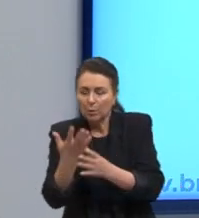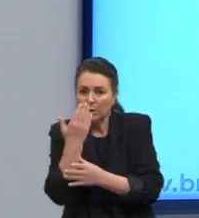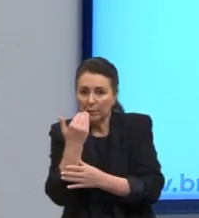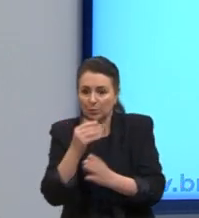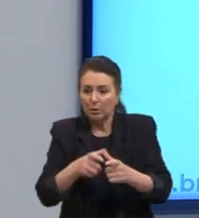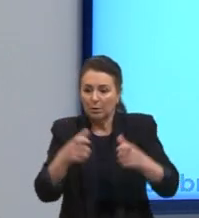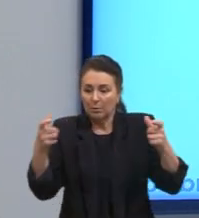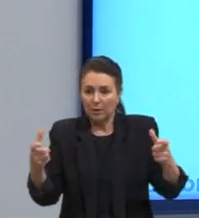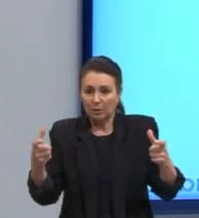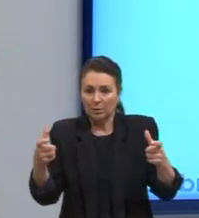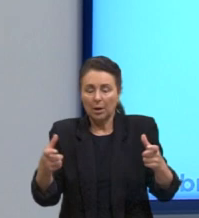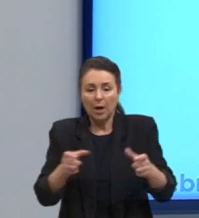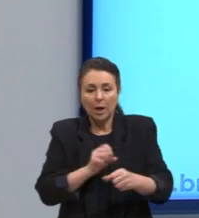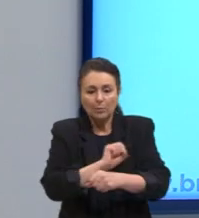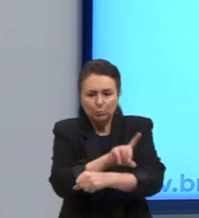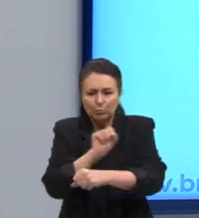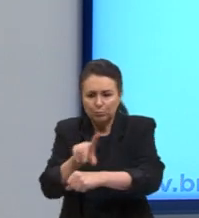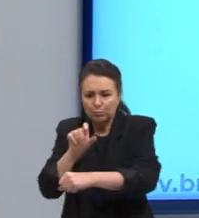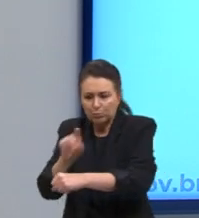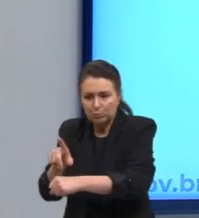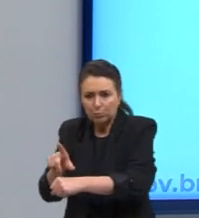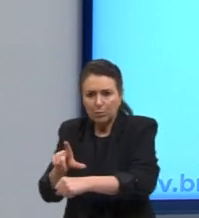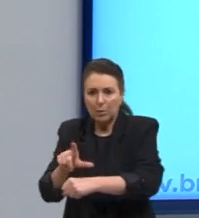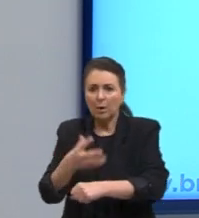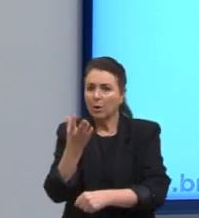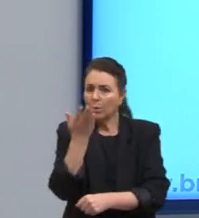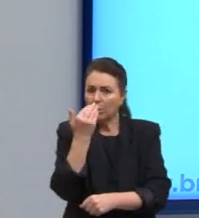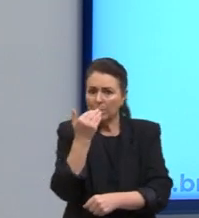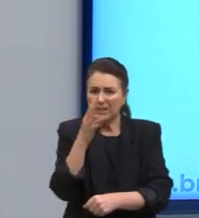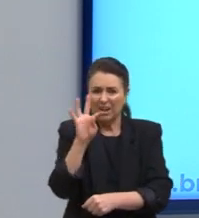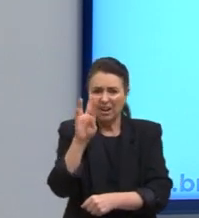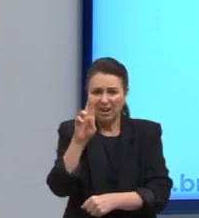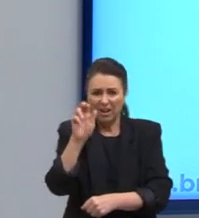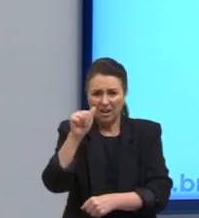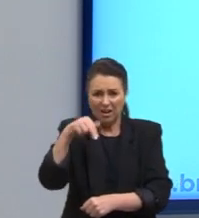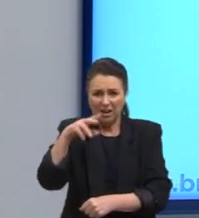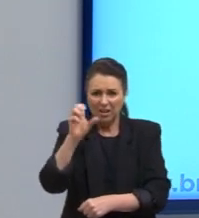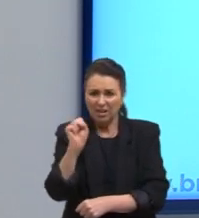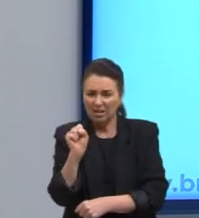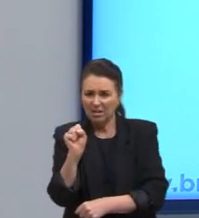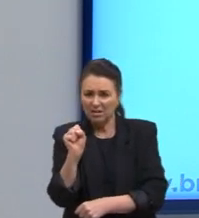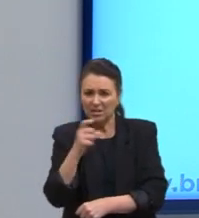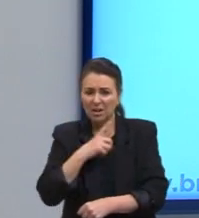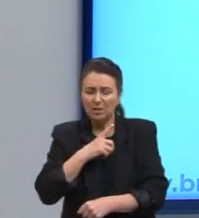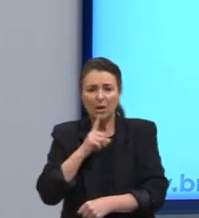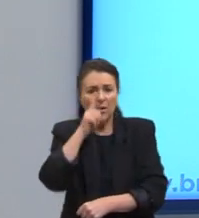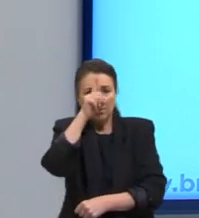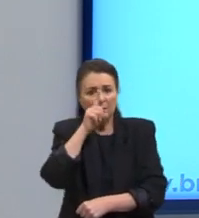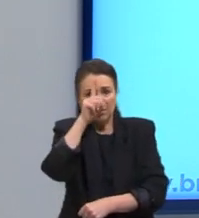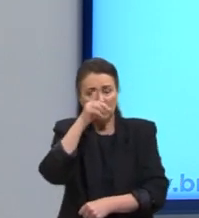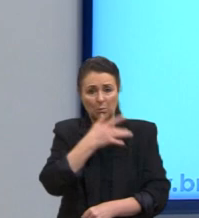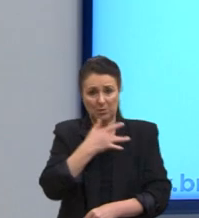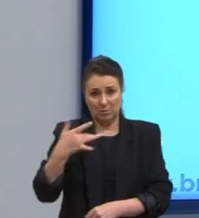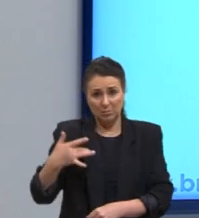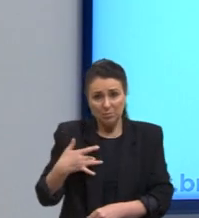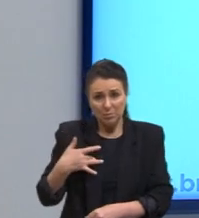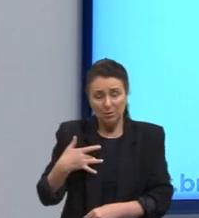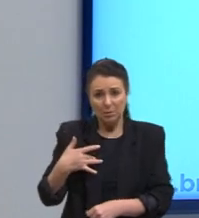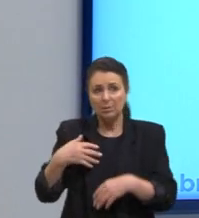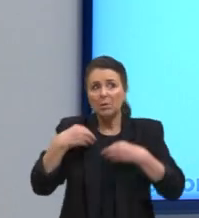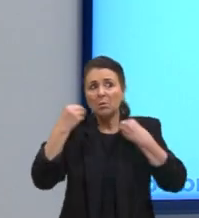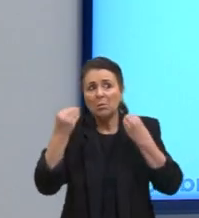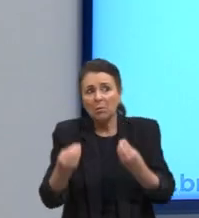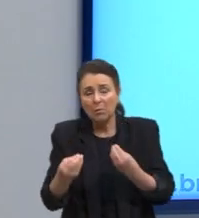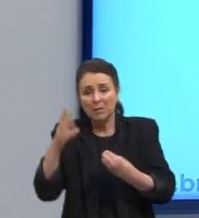aí se produzem venenos transgênicos e não se levam em conta os prejuízos que isso poderá causar. Então, essa é a razão